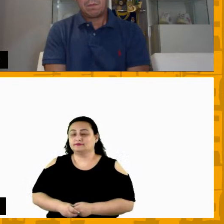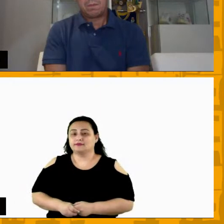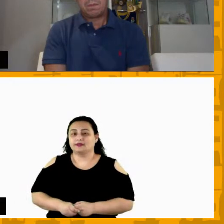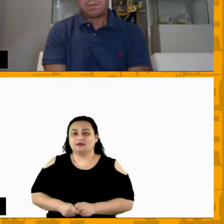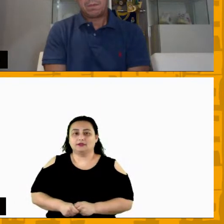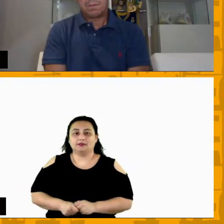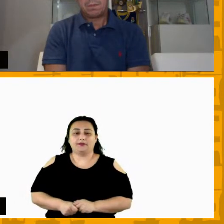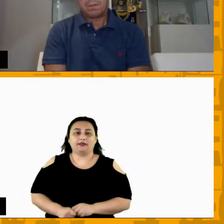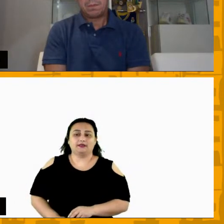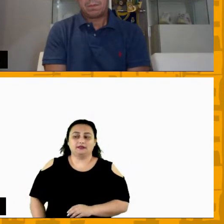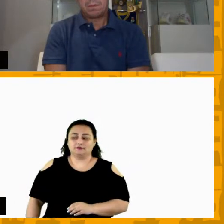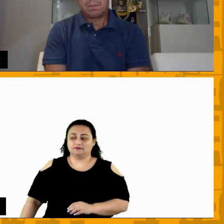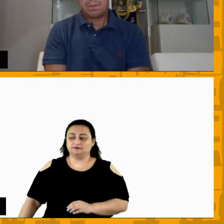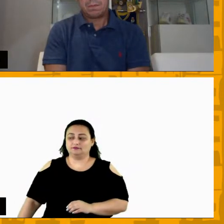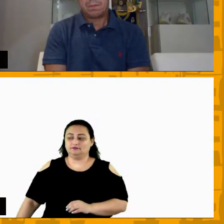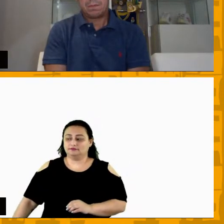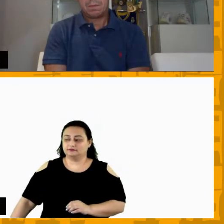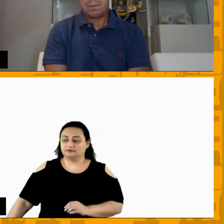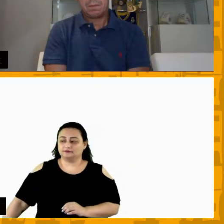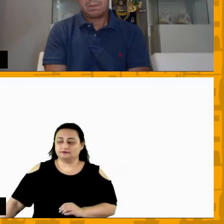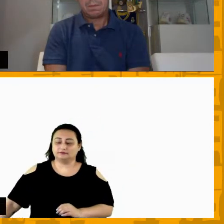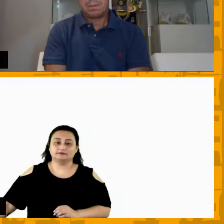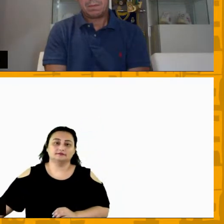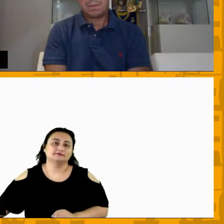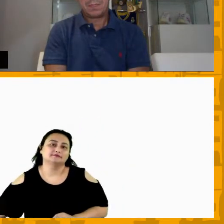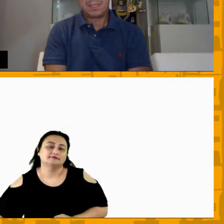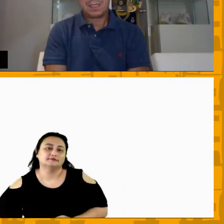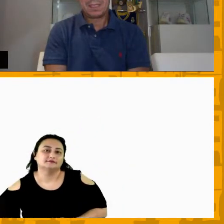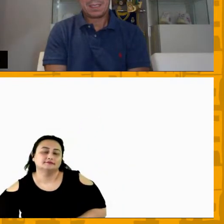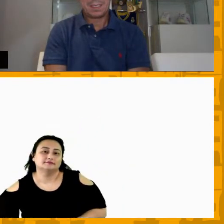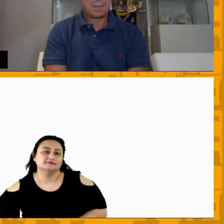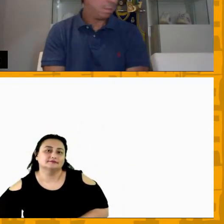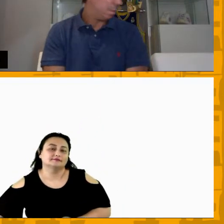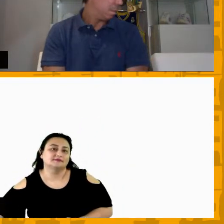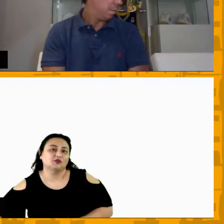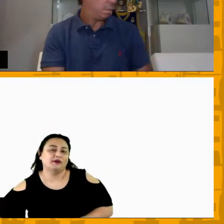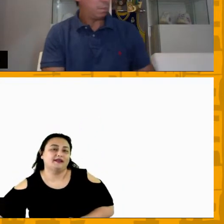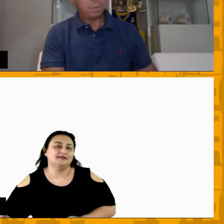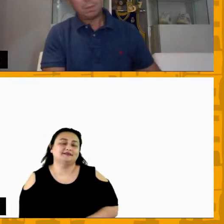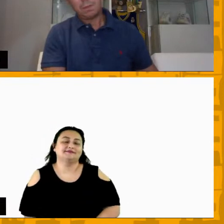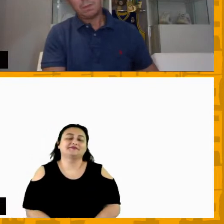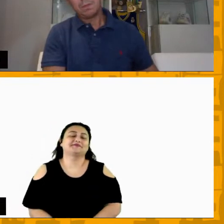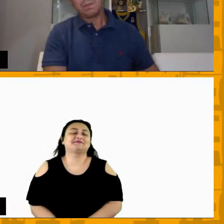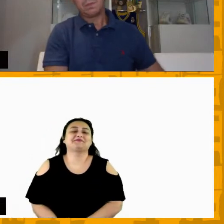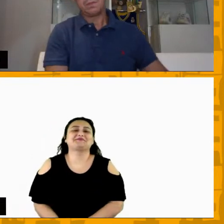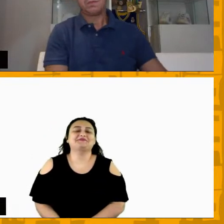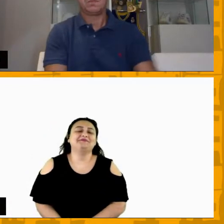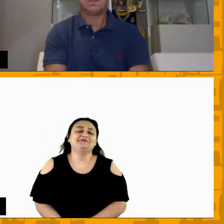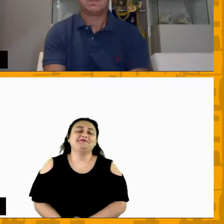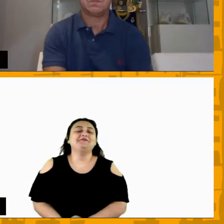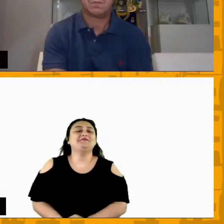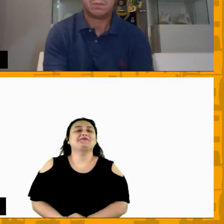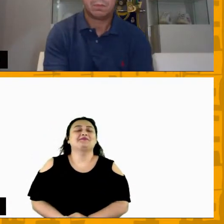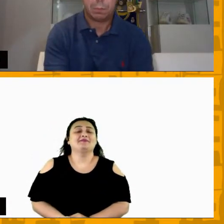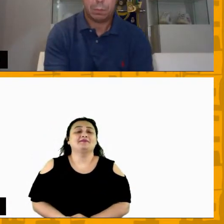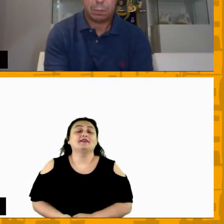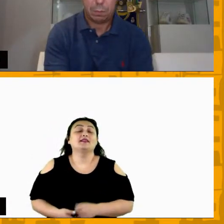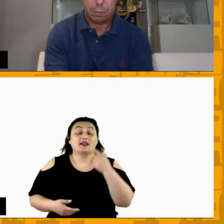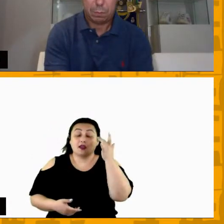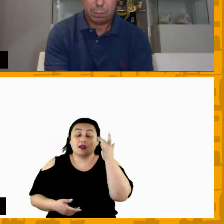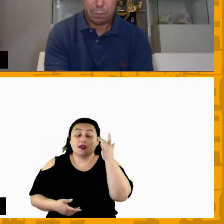Pablo quer complementar? nós temos além disso né Paula eu acho que é bacana